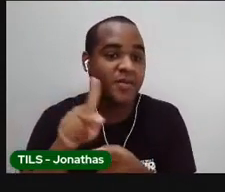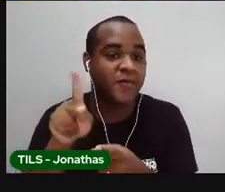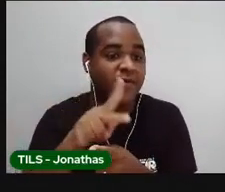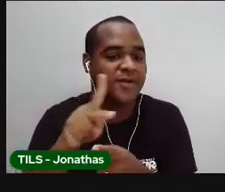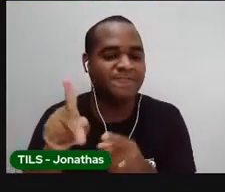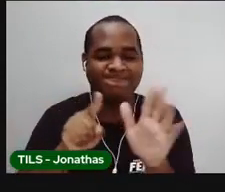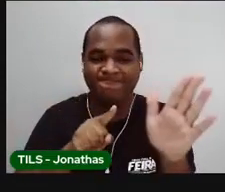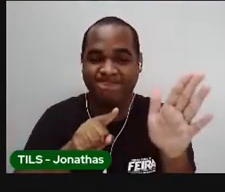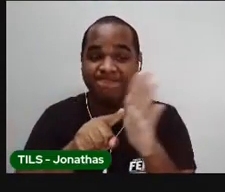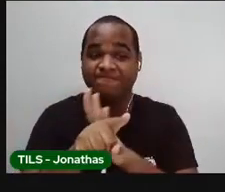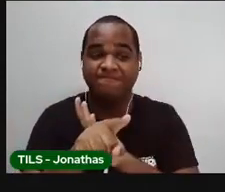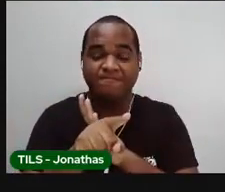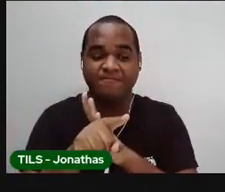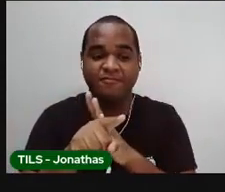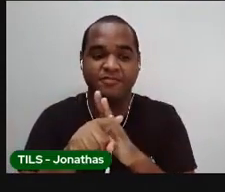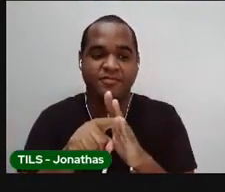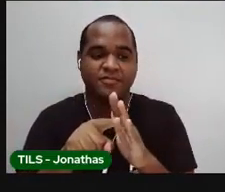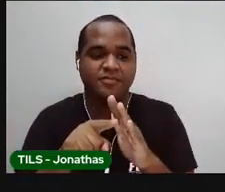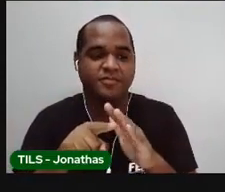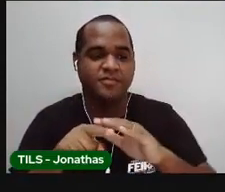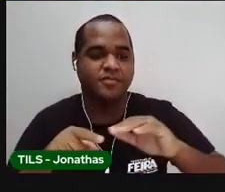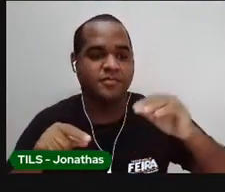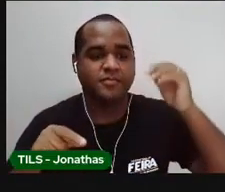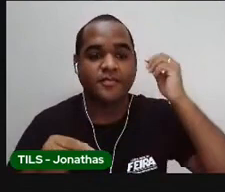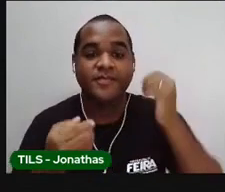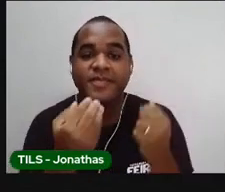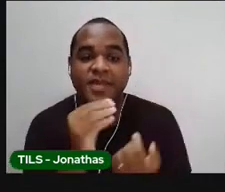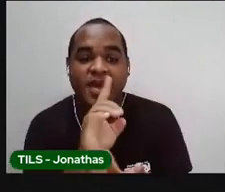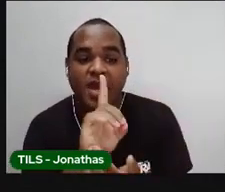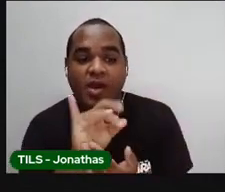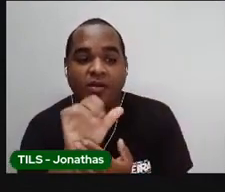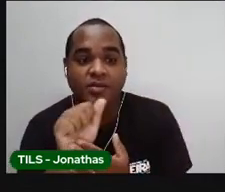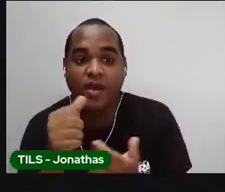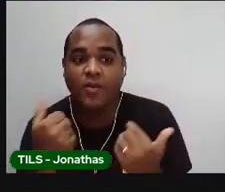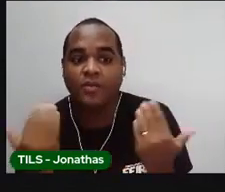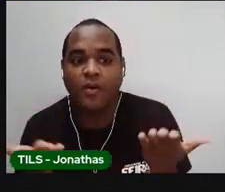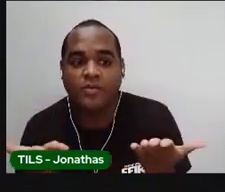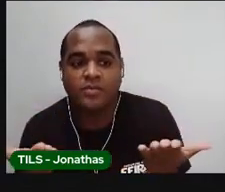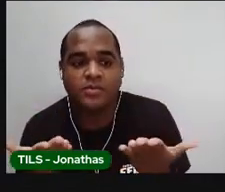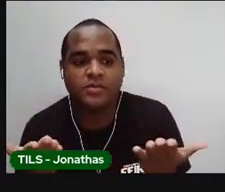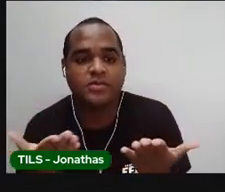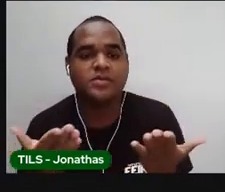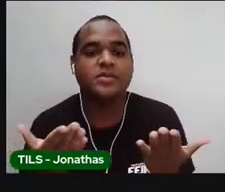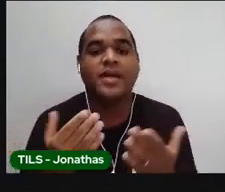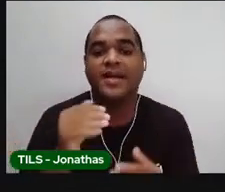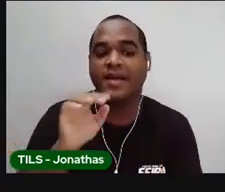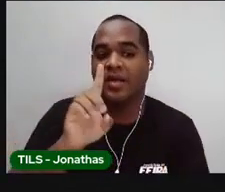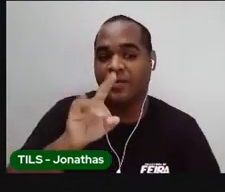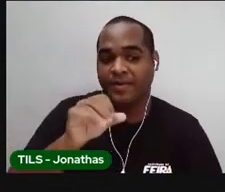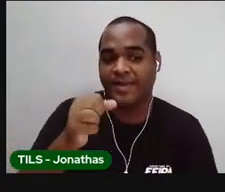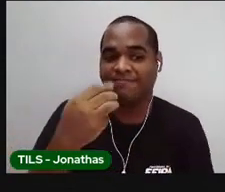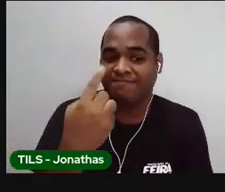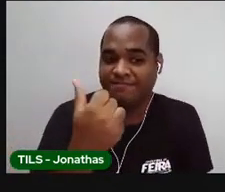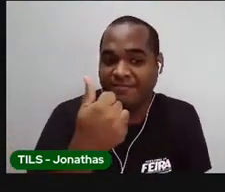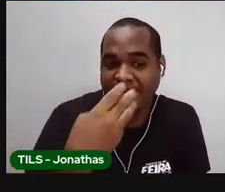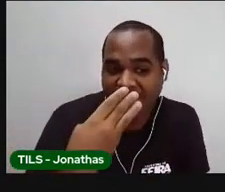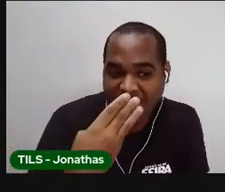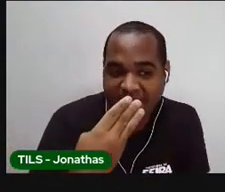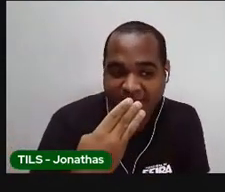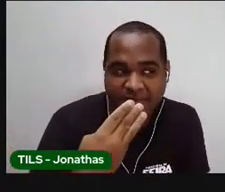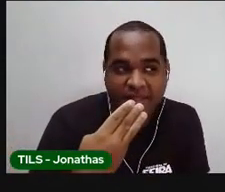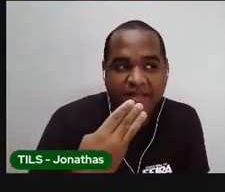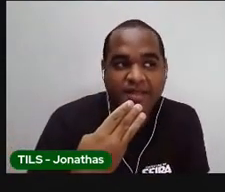para você. Qual é a data de hoje? Hã? Isso, hoje é dia 13.